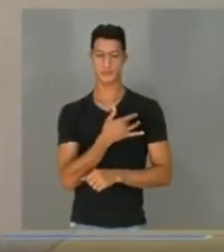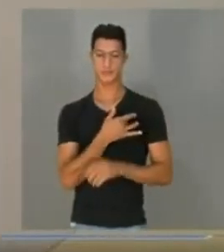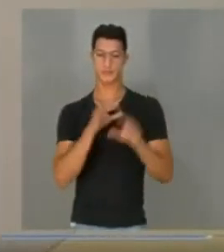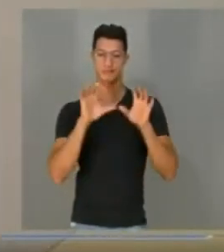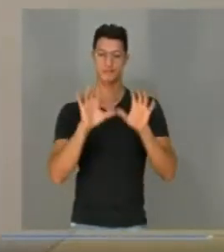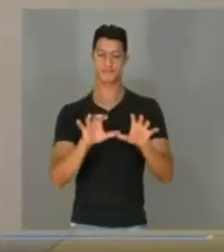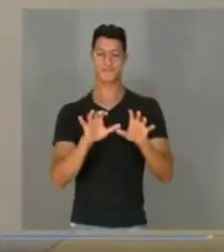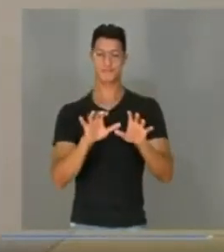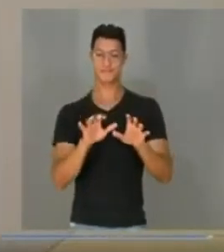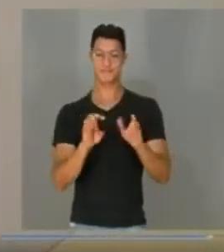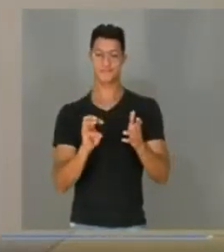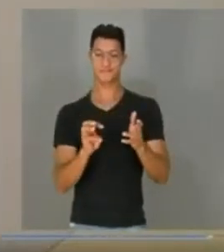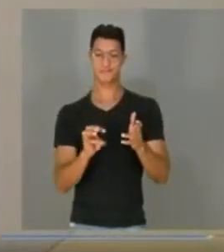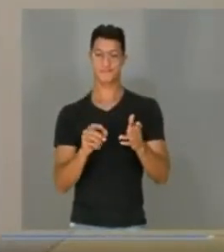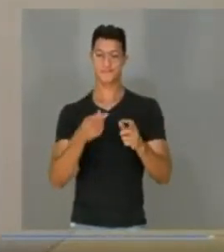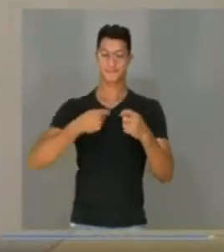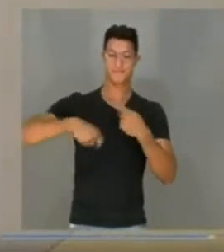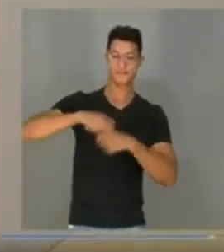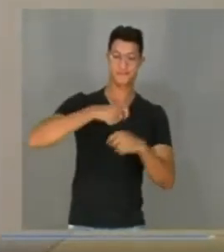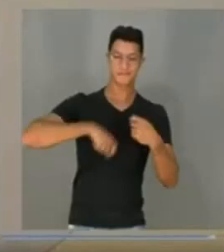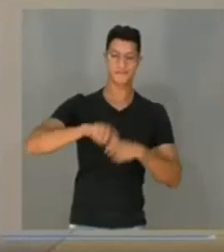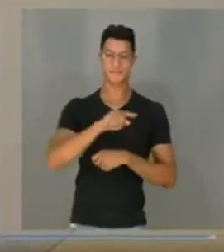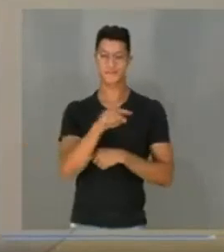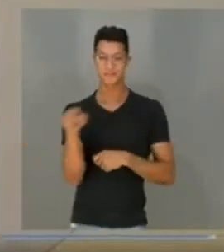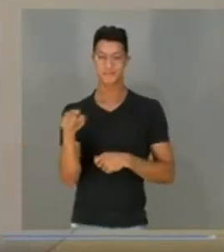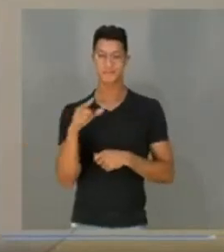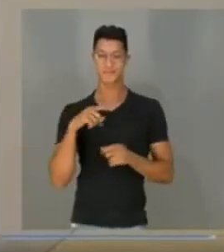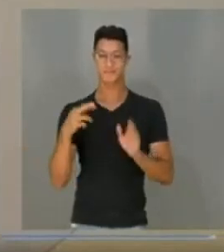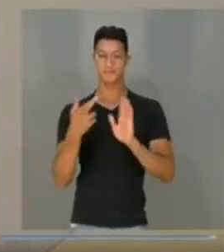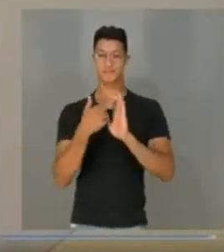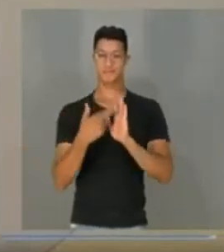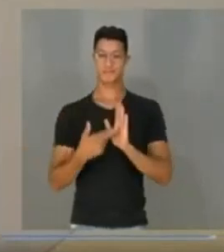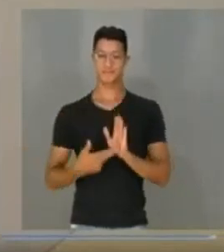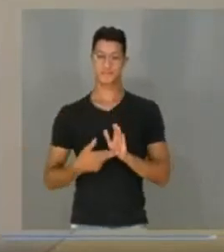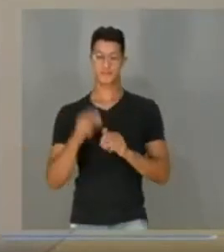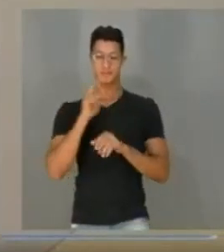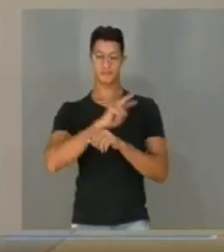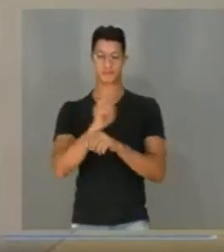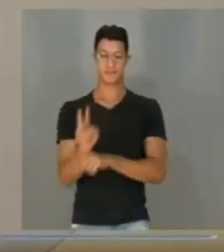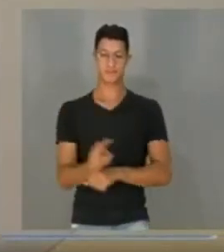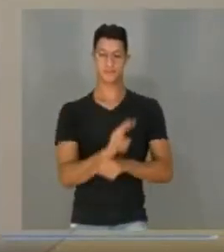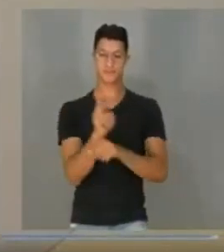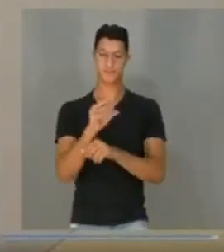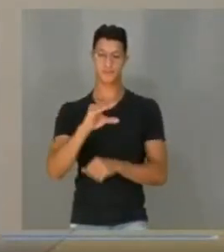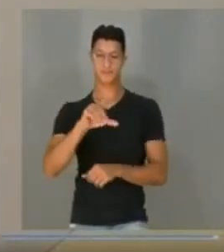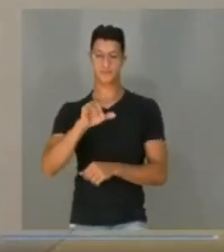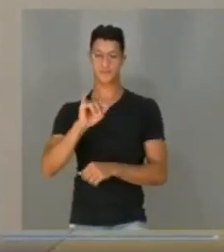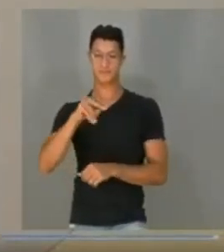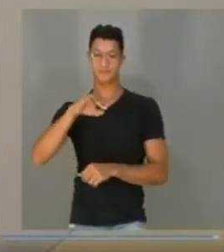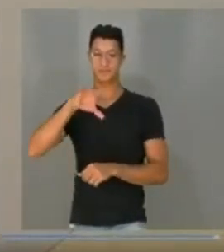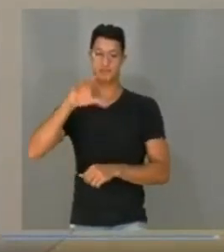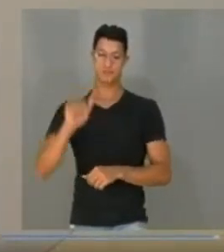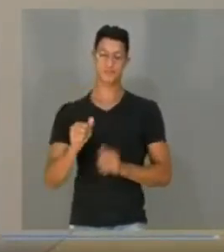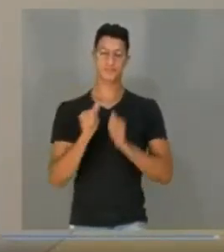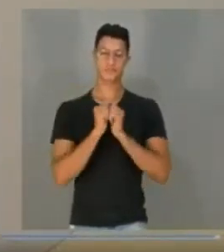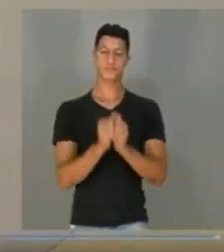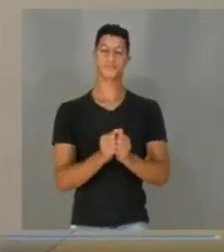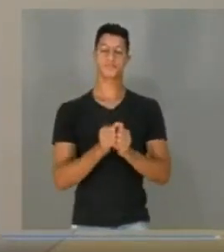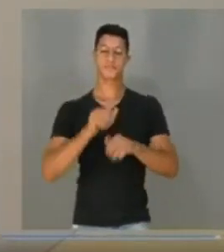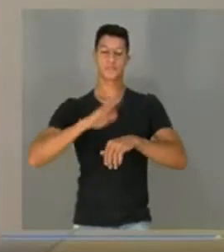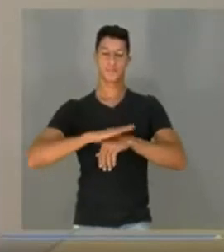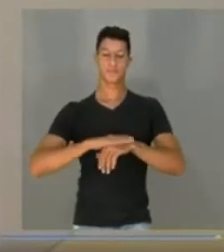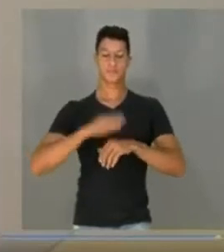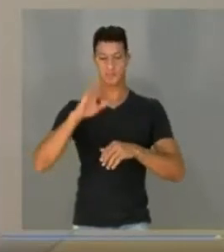administrações regulamentam, fiscalizam as clínicas, os consultórios, onde se exerce a